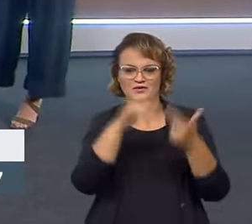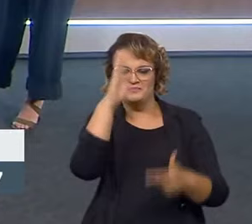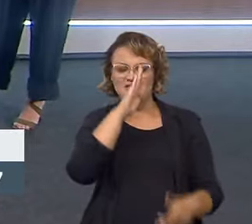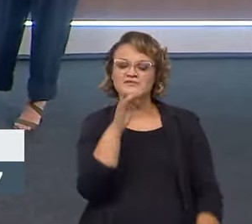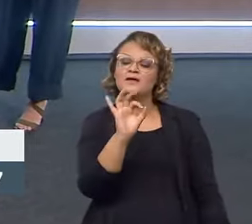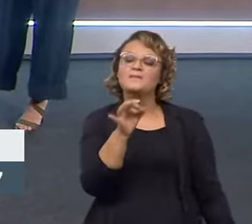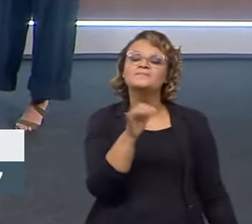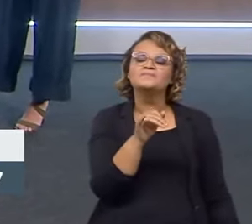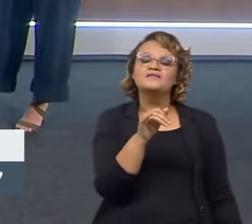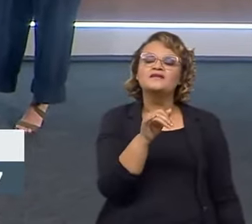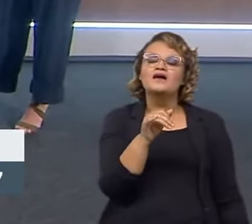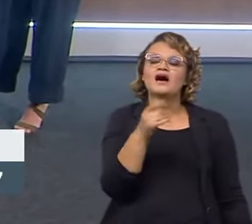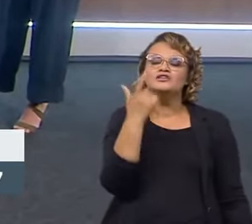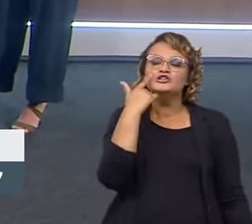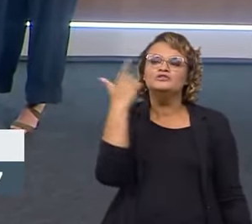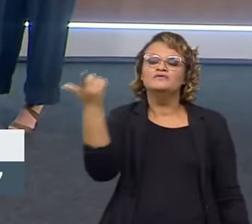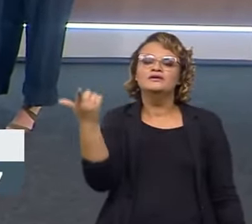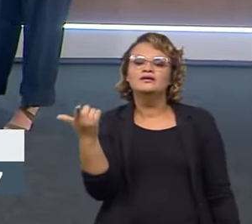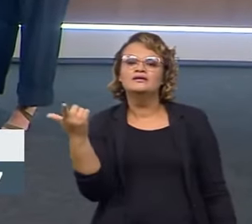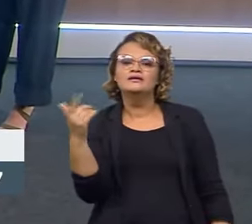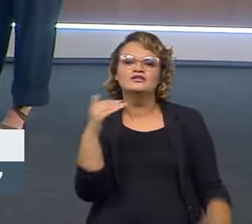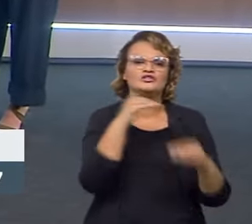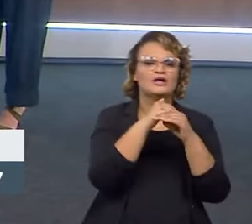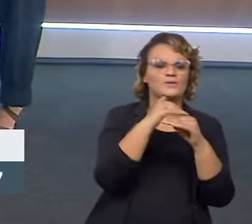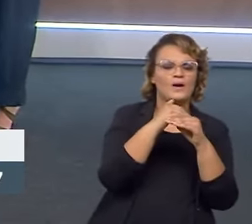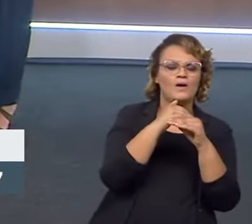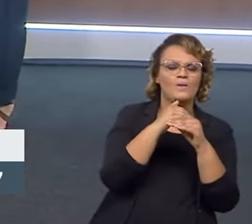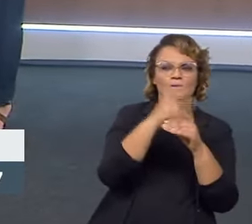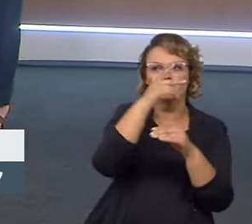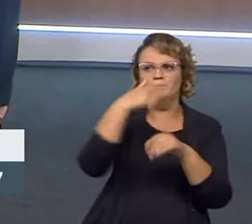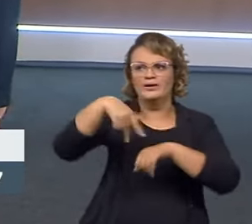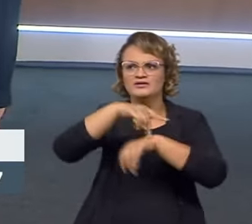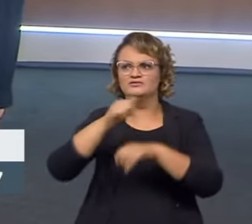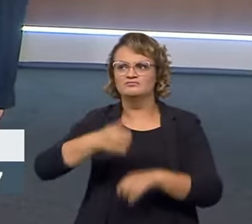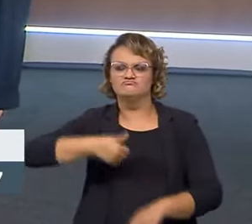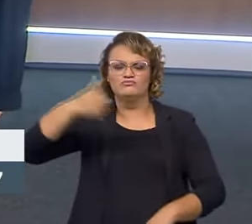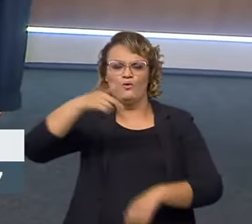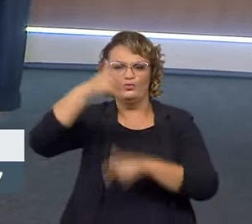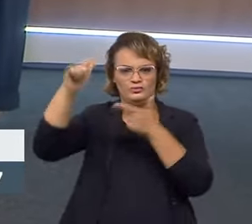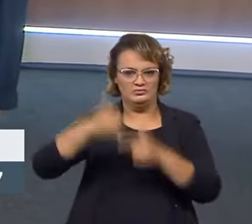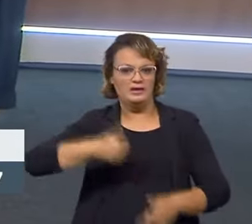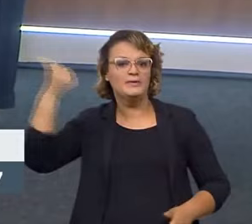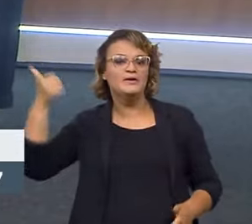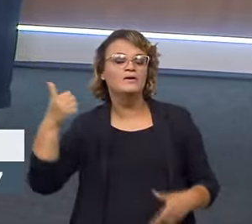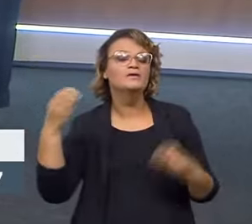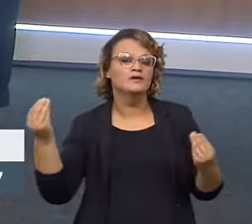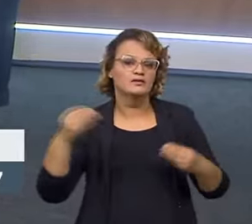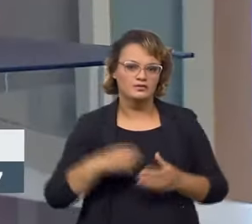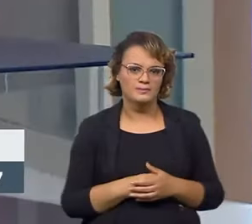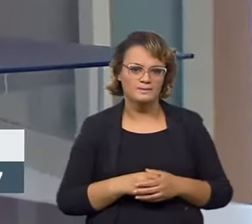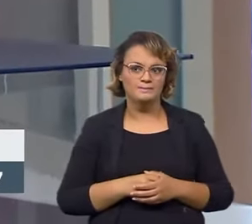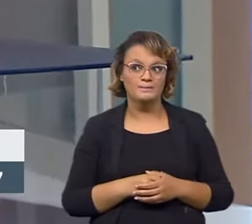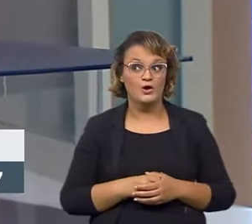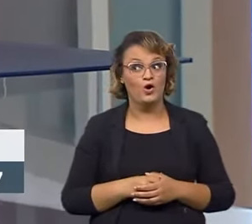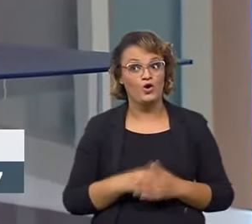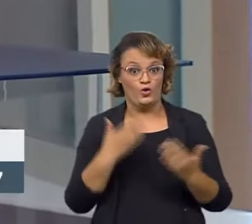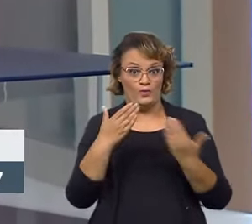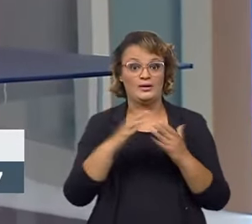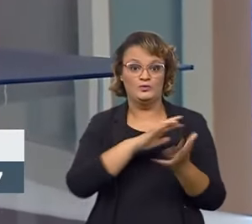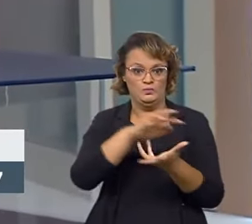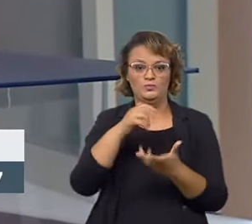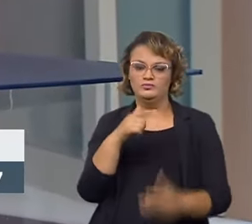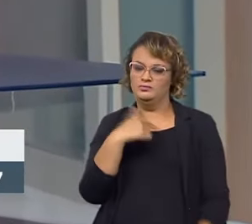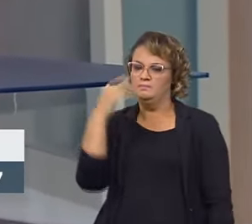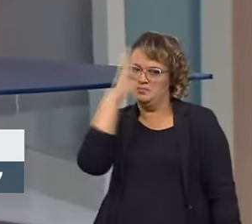ali à frente, estamos equiparados, ou ainda temos muito a caminhar? Não, comparado com o mundo, nós estamos bem.